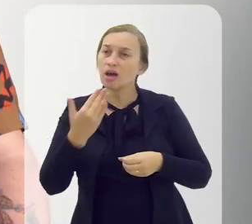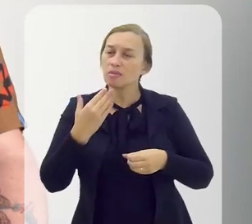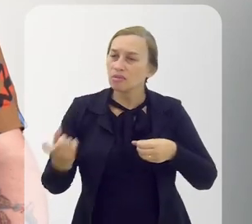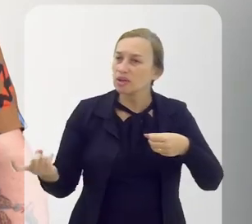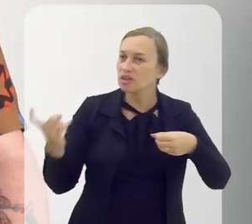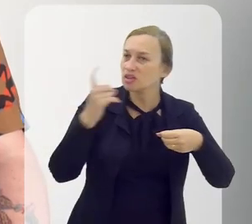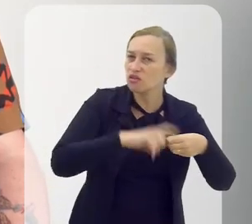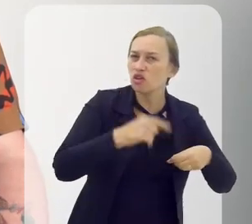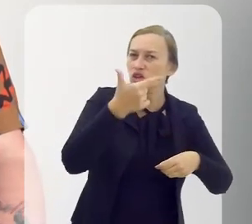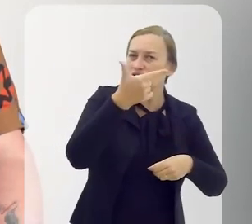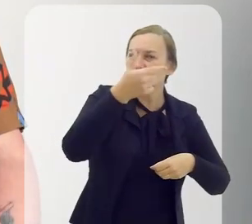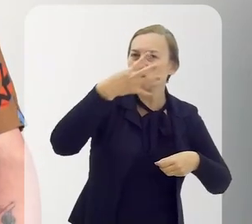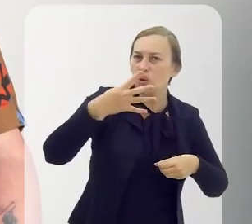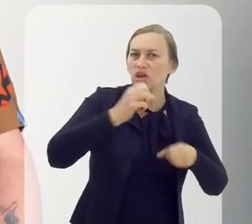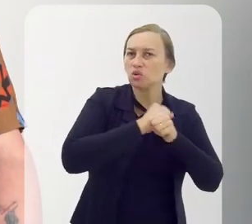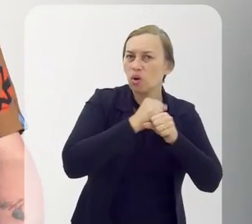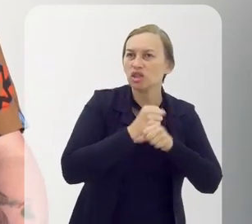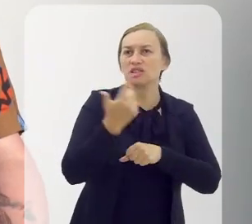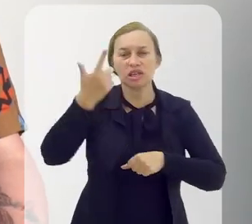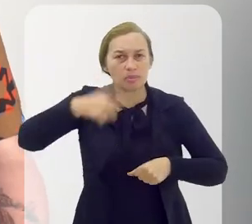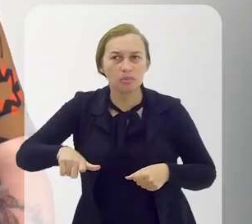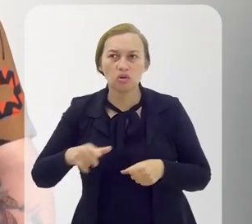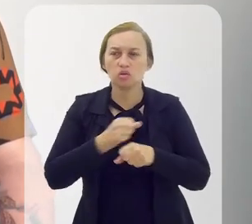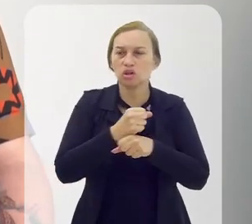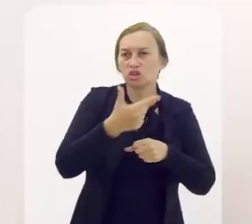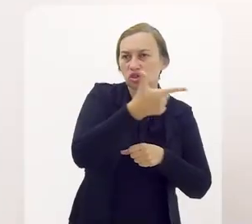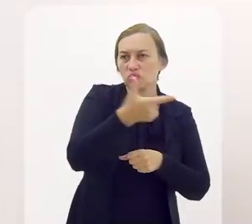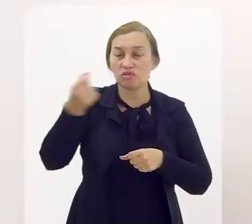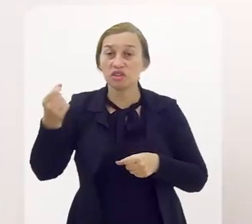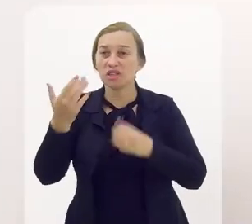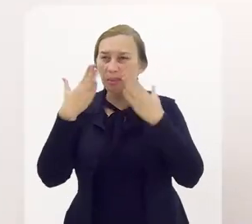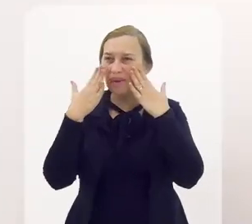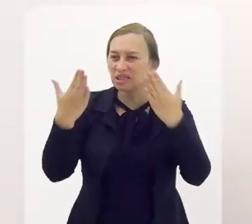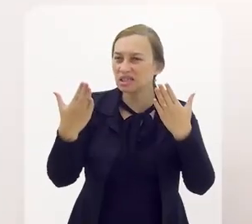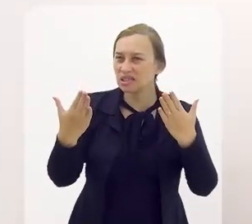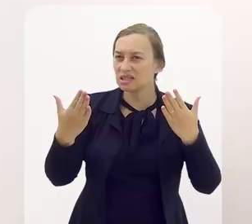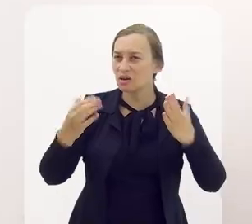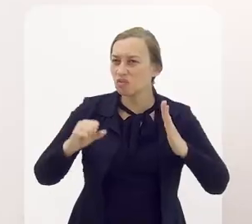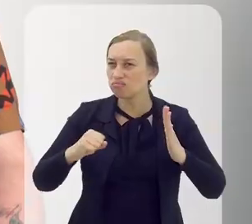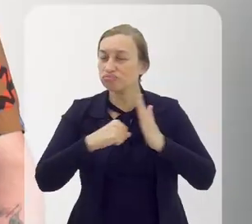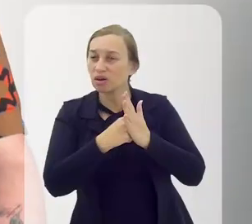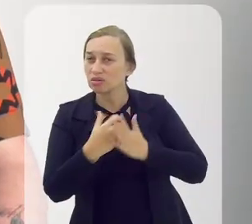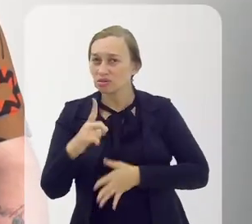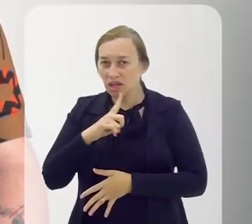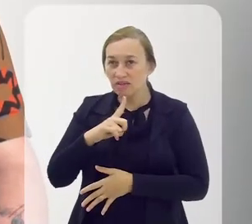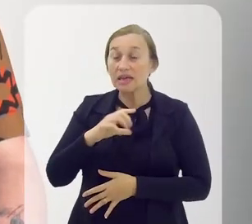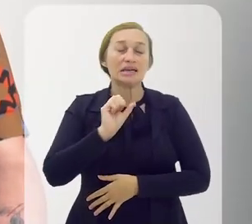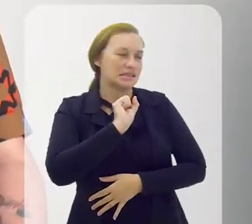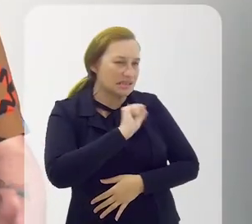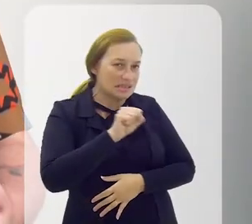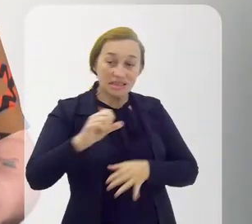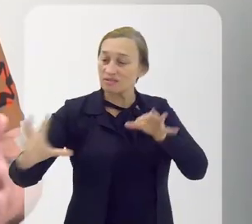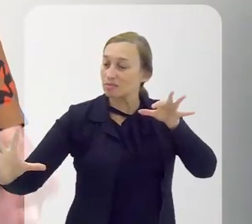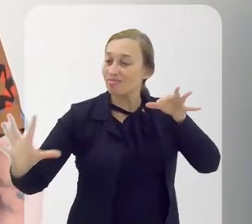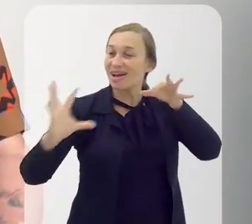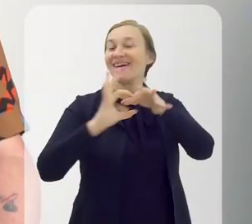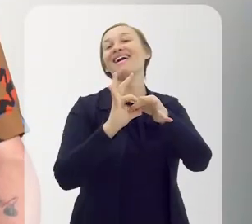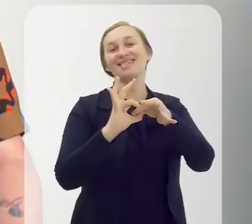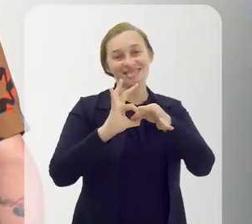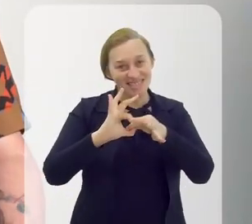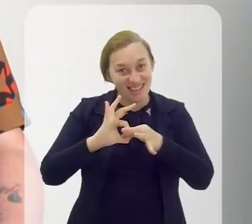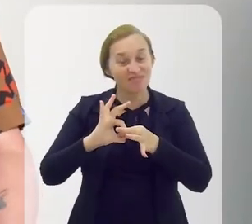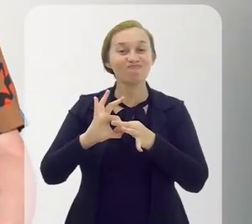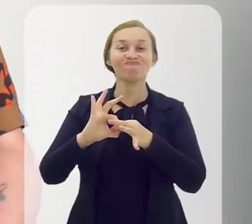volta. E 24 anos depois, em 2020... a apresentação impactou? Ah, demais. Porque a gente fez essa